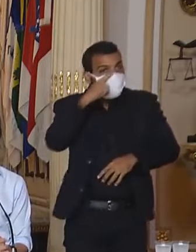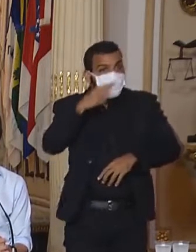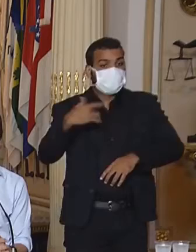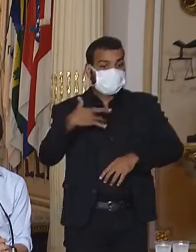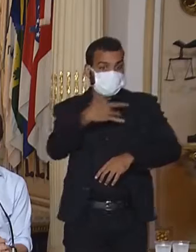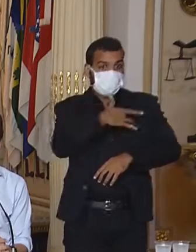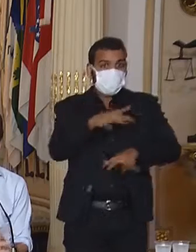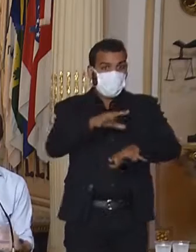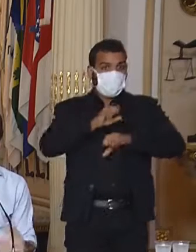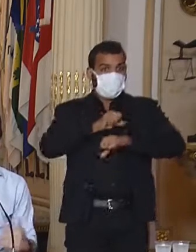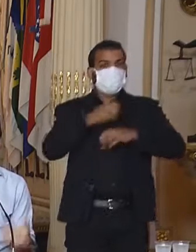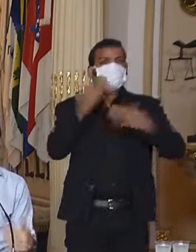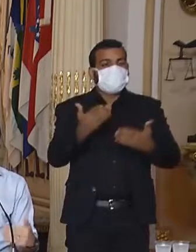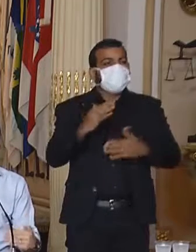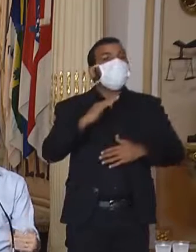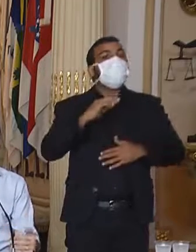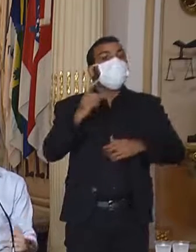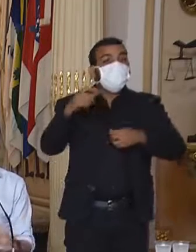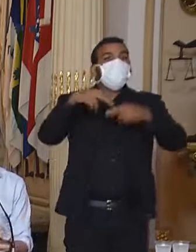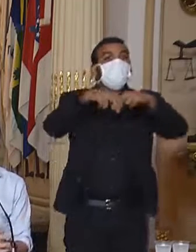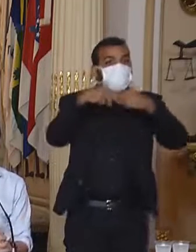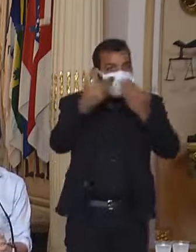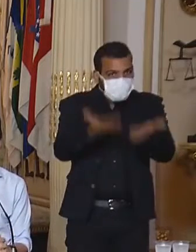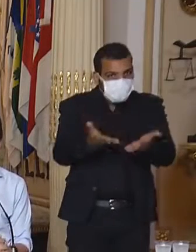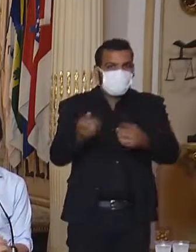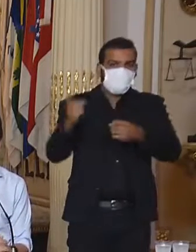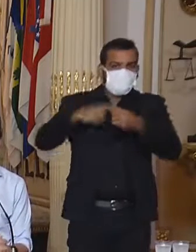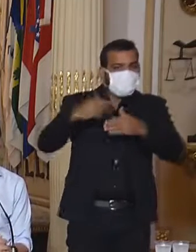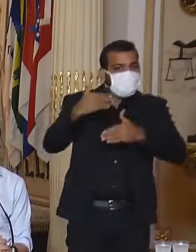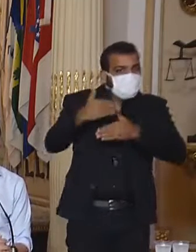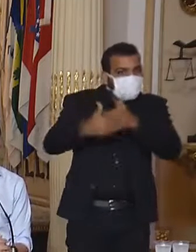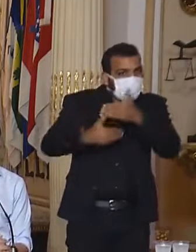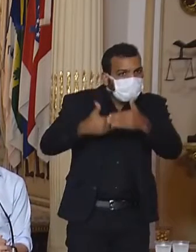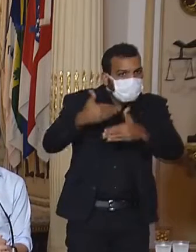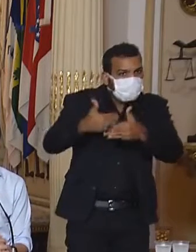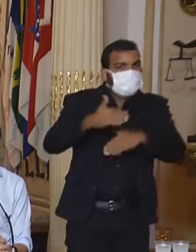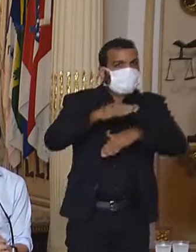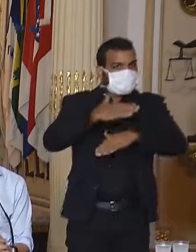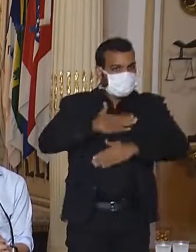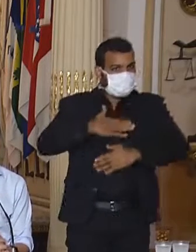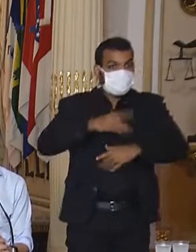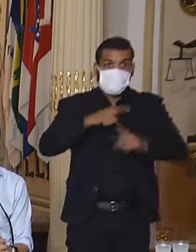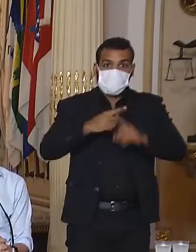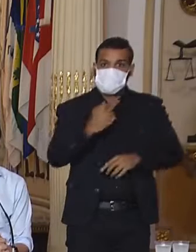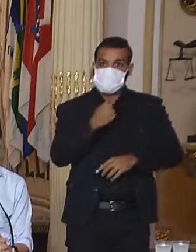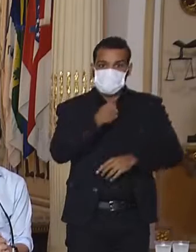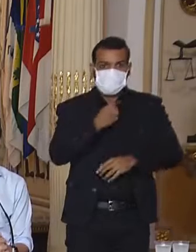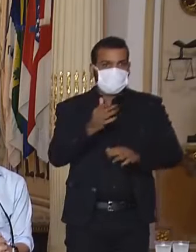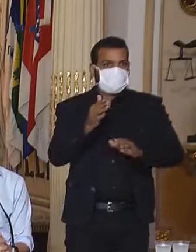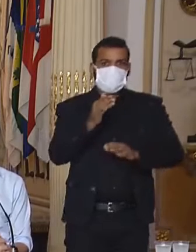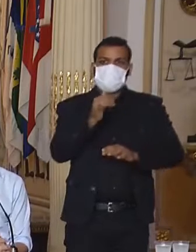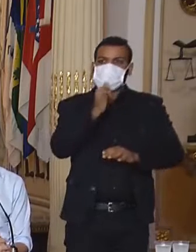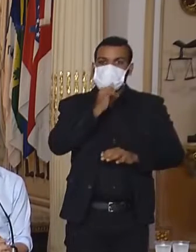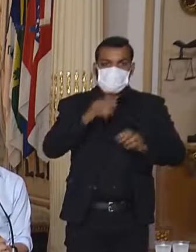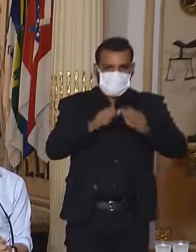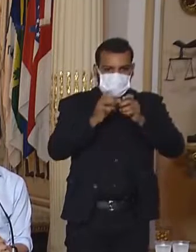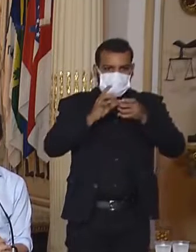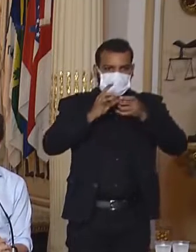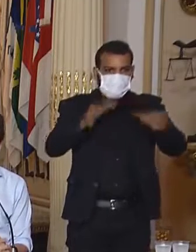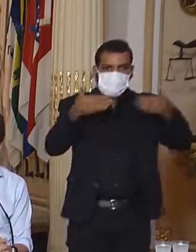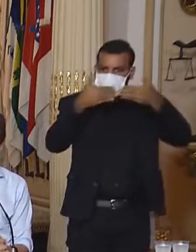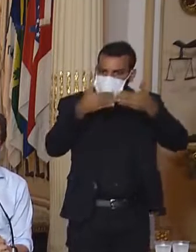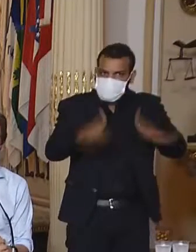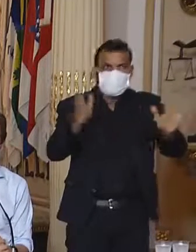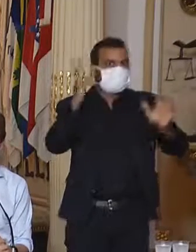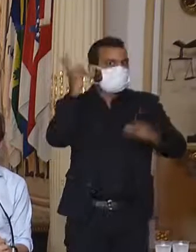Por isso que a gente está voltando gradualmente às atividades econômicas, mas a gente não pode ainda fazer toda a liberação, especialmente